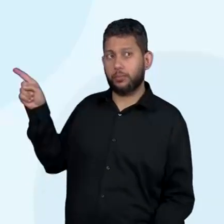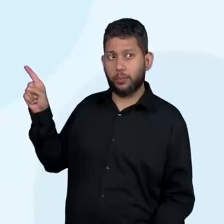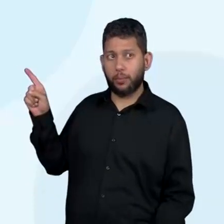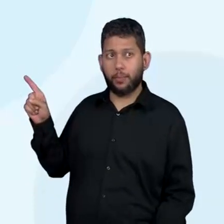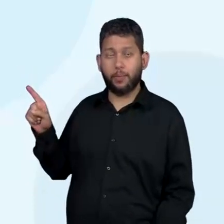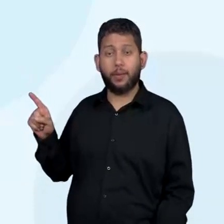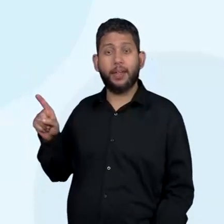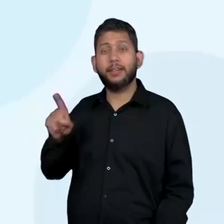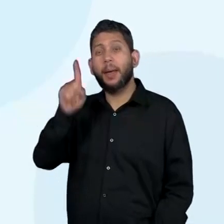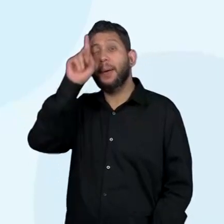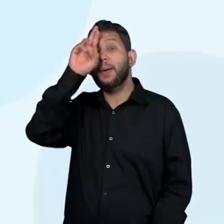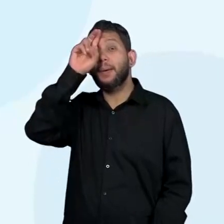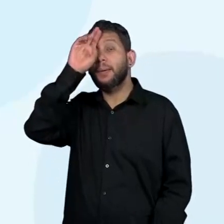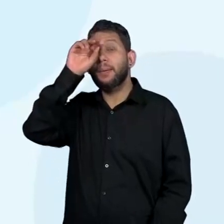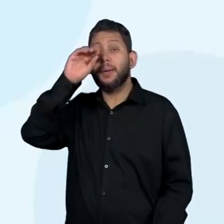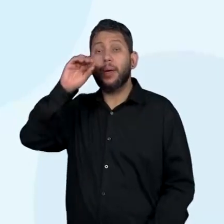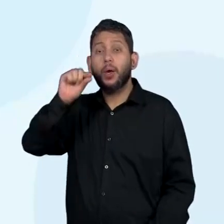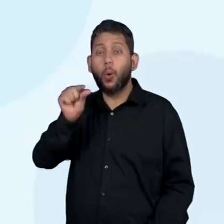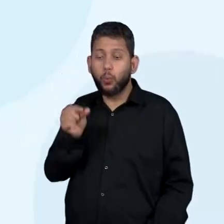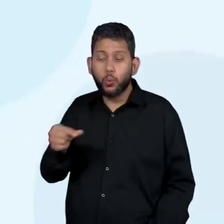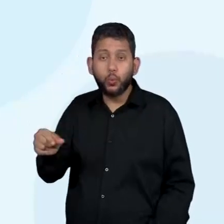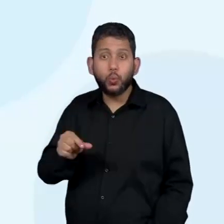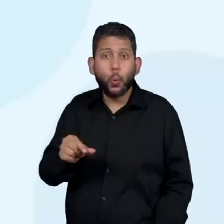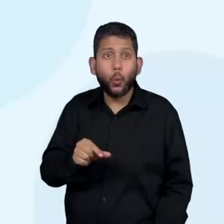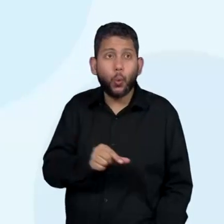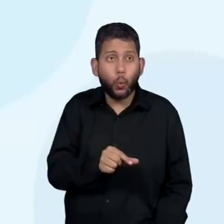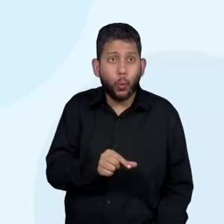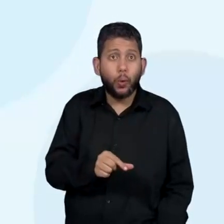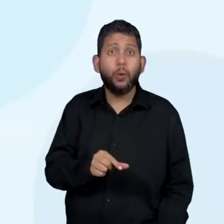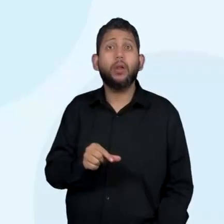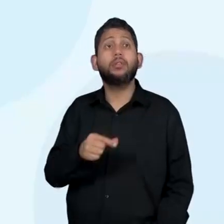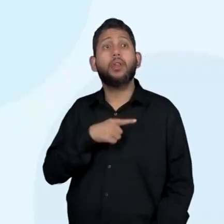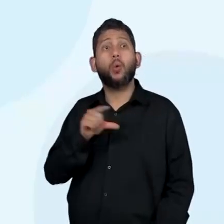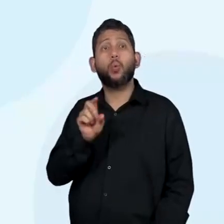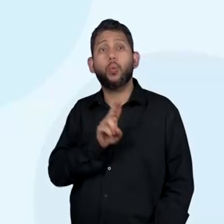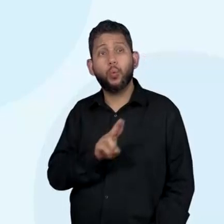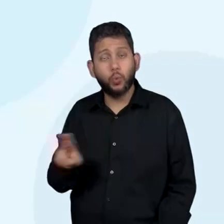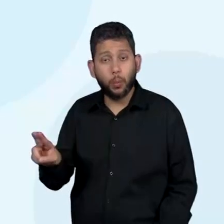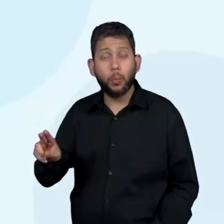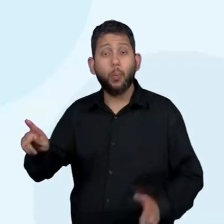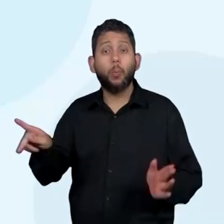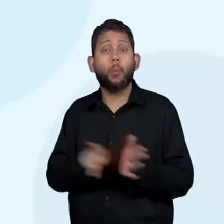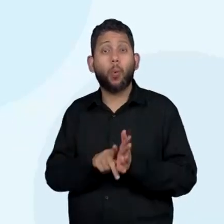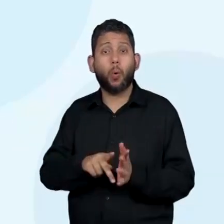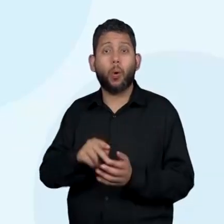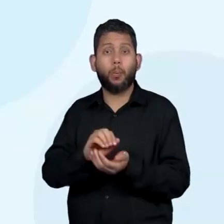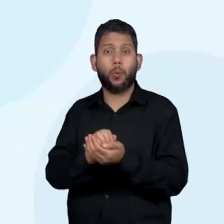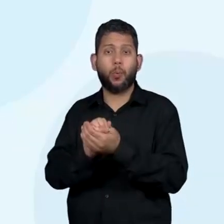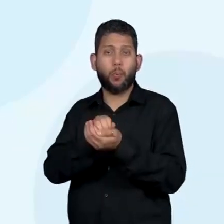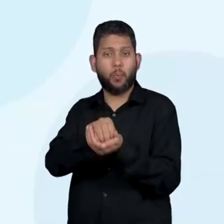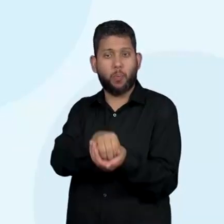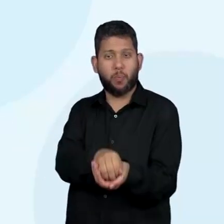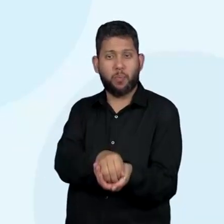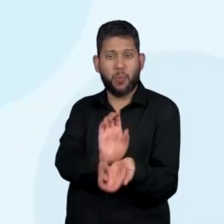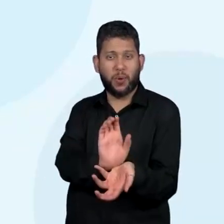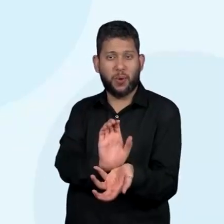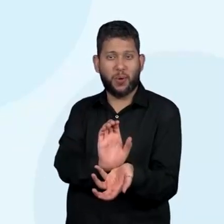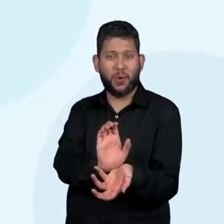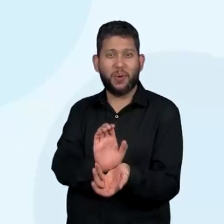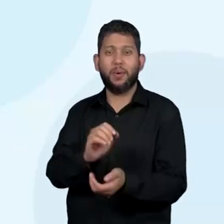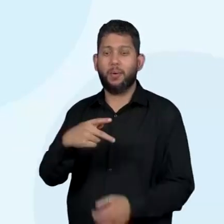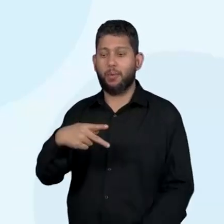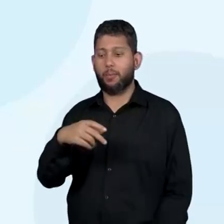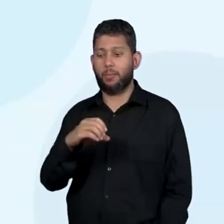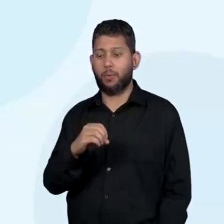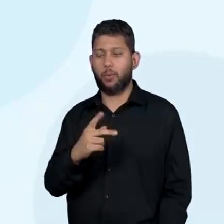Besouros descobertos na Austrália recebem nomes de pokémons por causa das suas características físicas. E